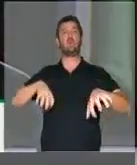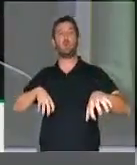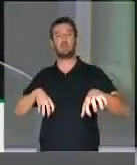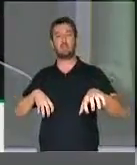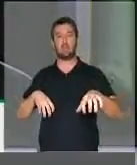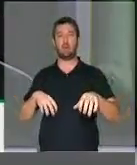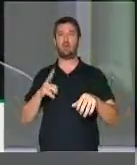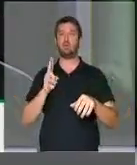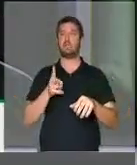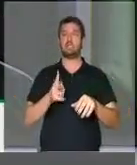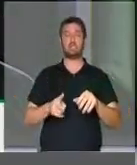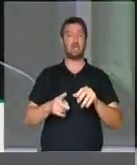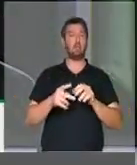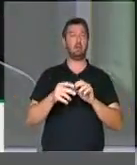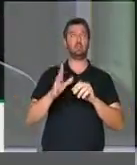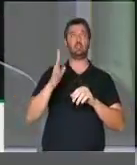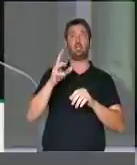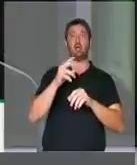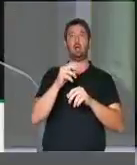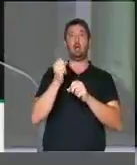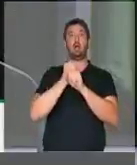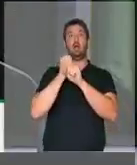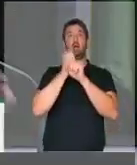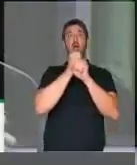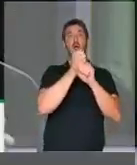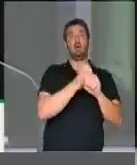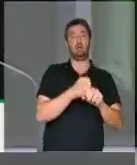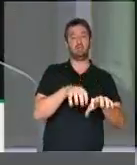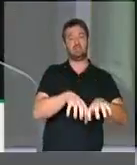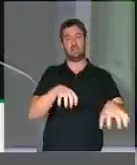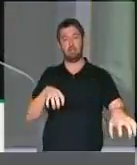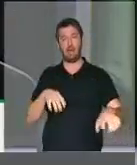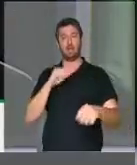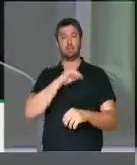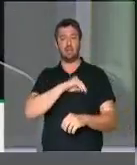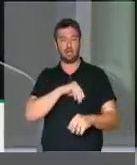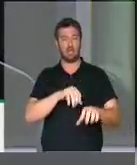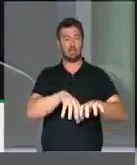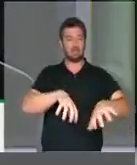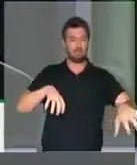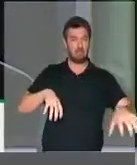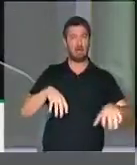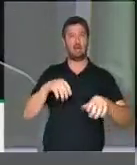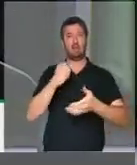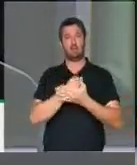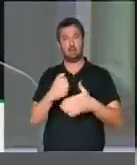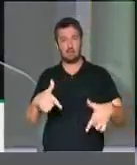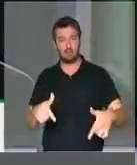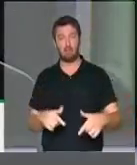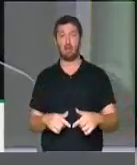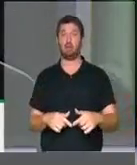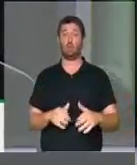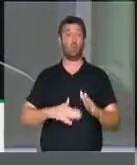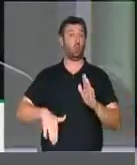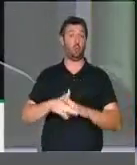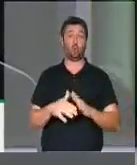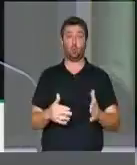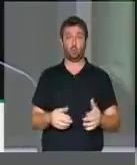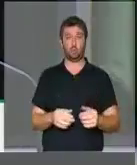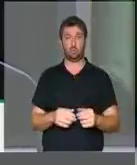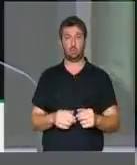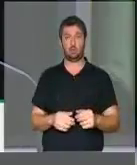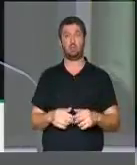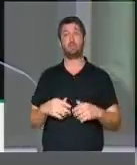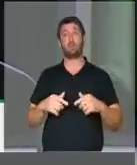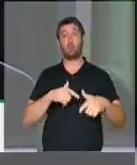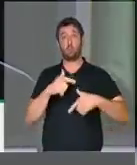incorporação desta população ao emprego, à renda, mas também ao próprio trabalho. E a